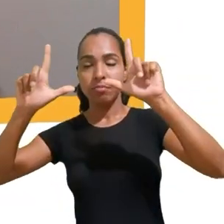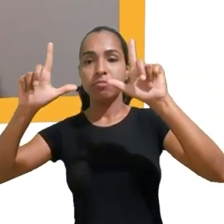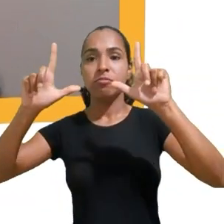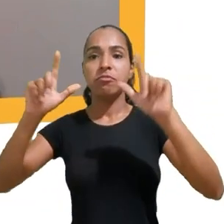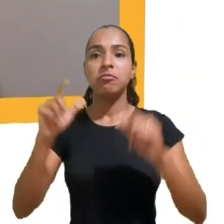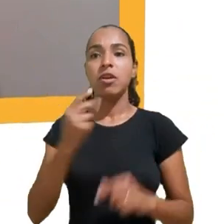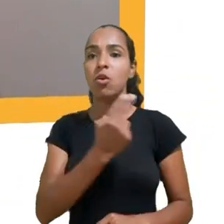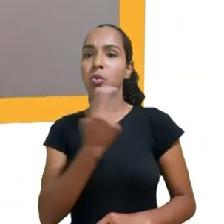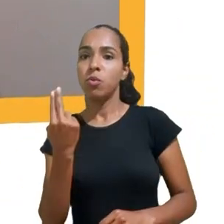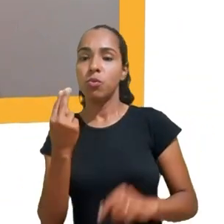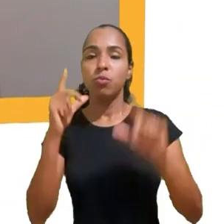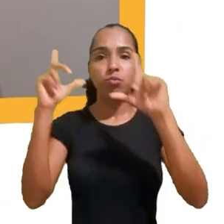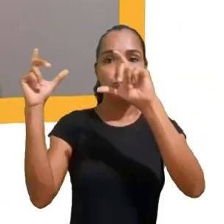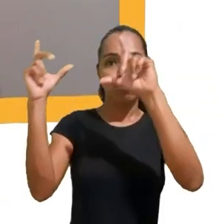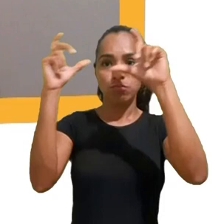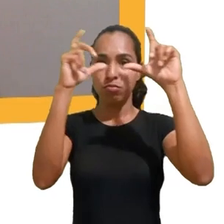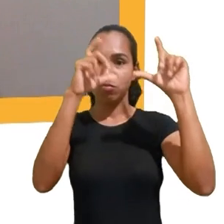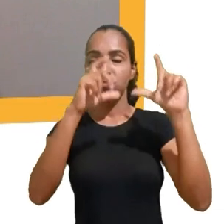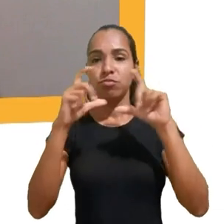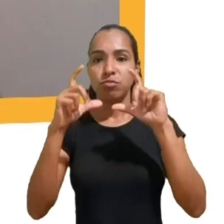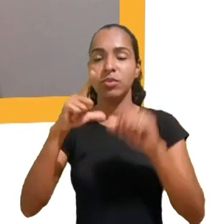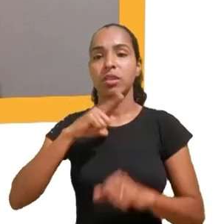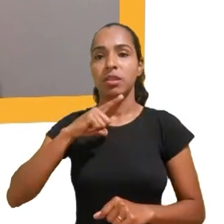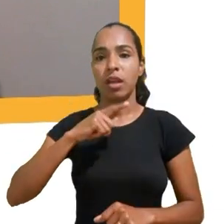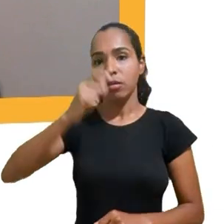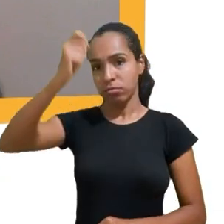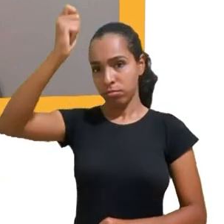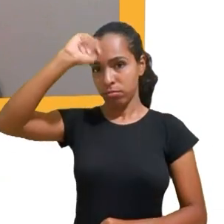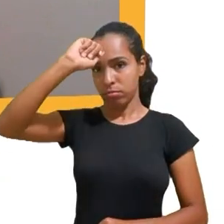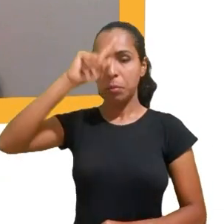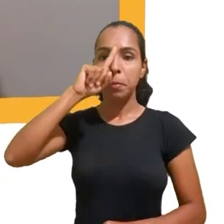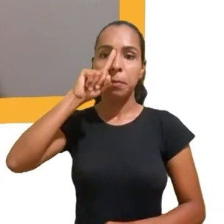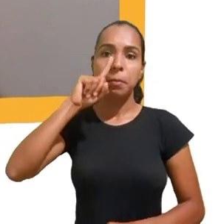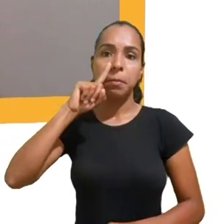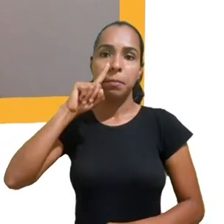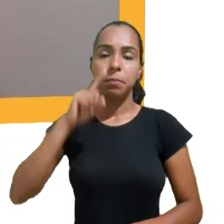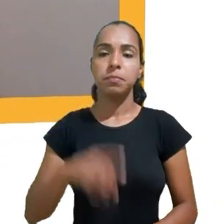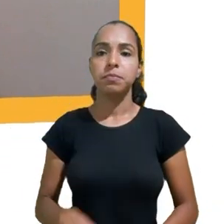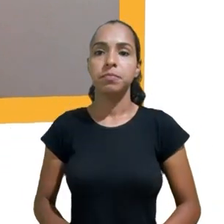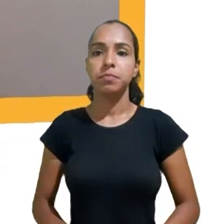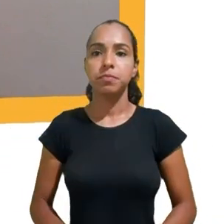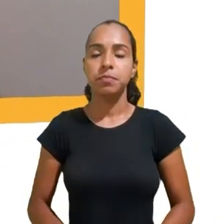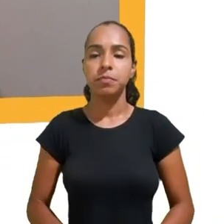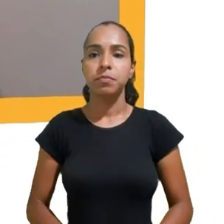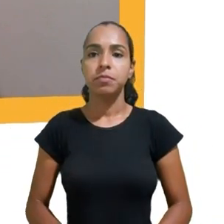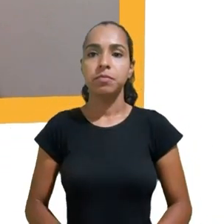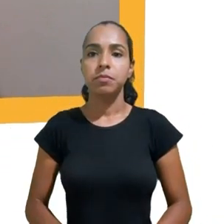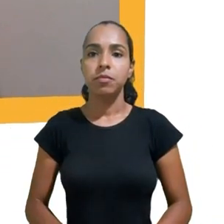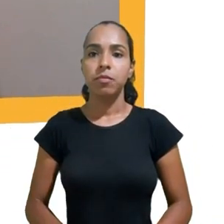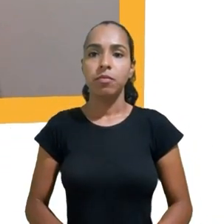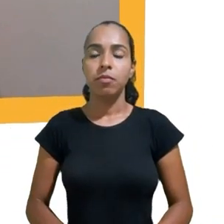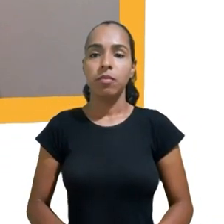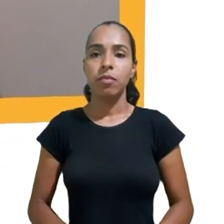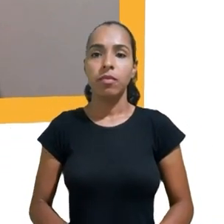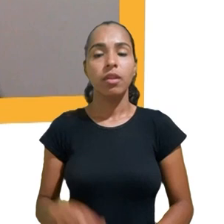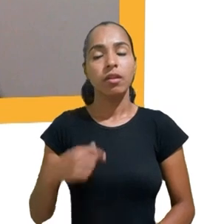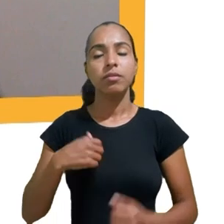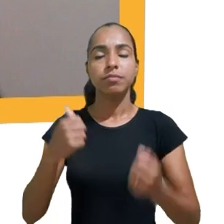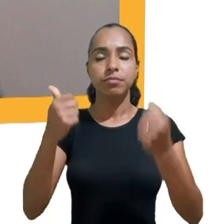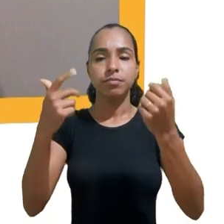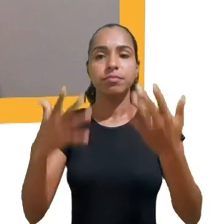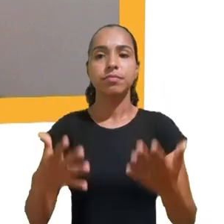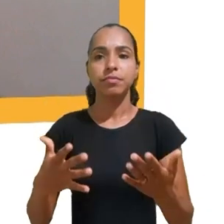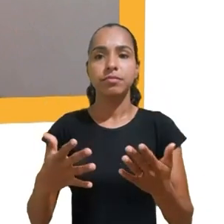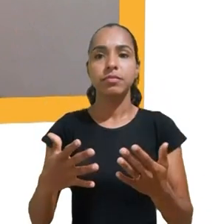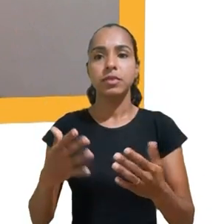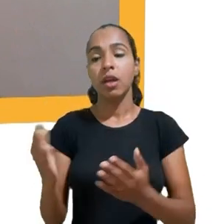também em cima. Bom, eu queria começar falando sobre a importância da internet na vida dos jovens. Eu acho que a